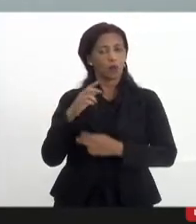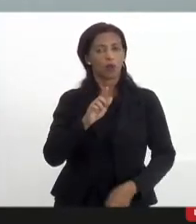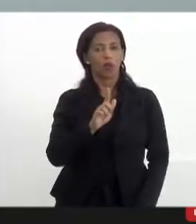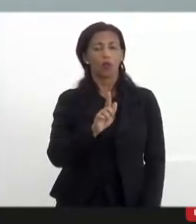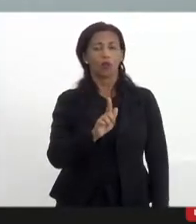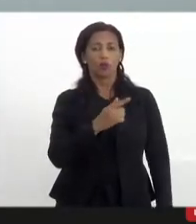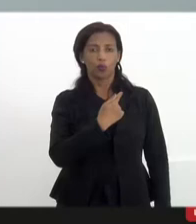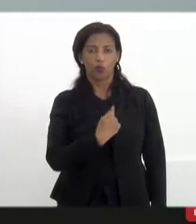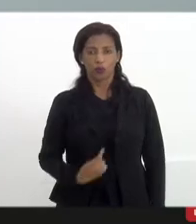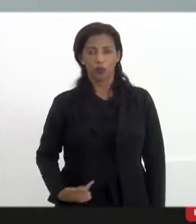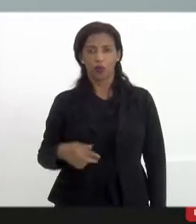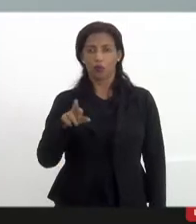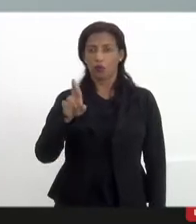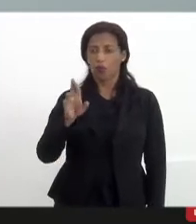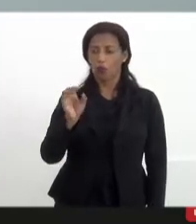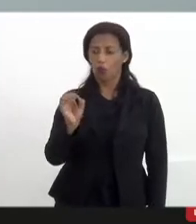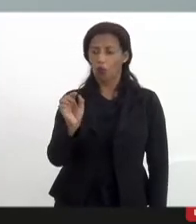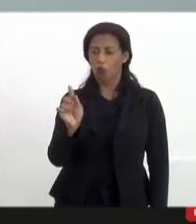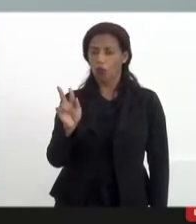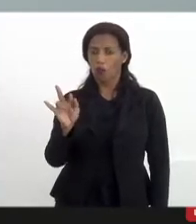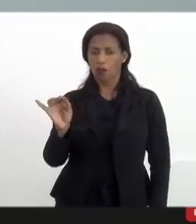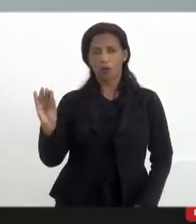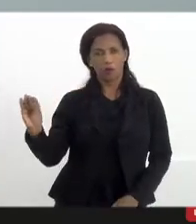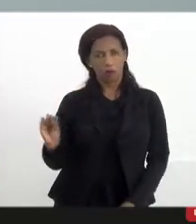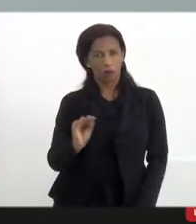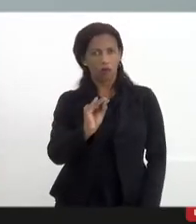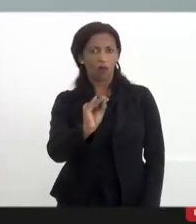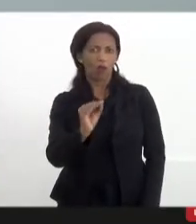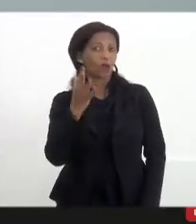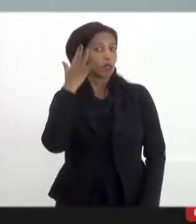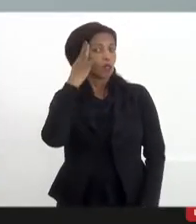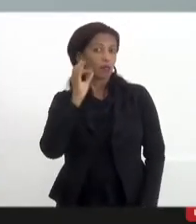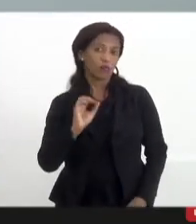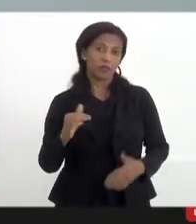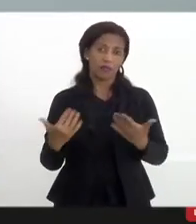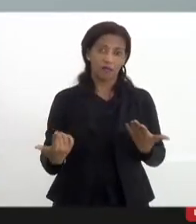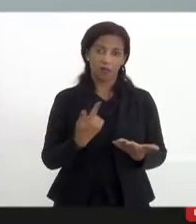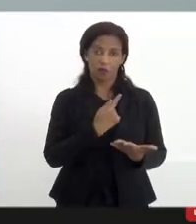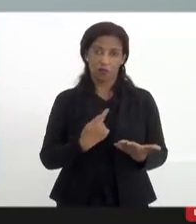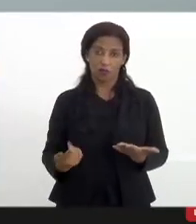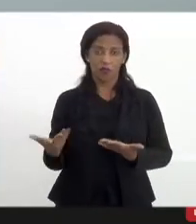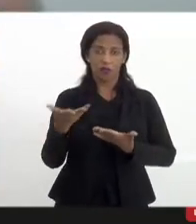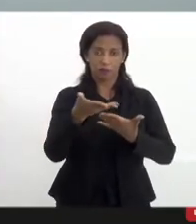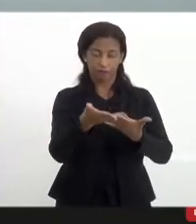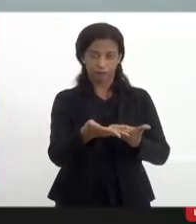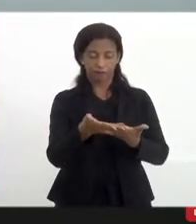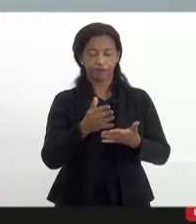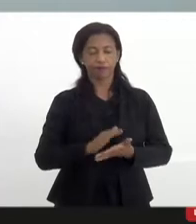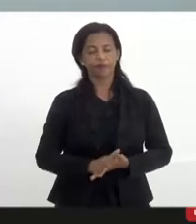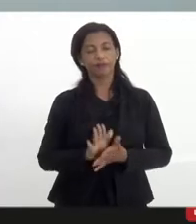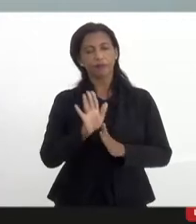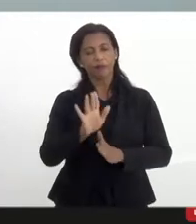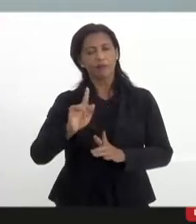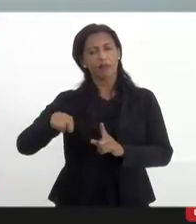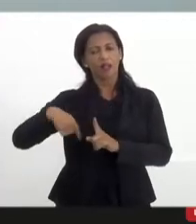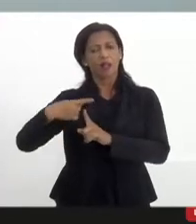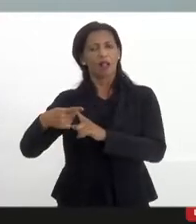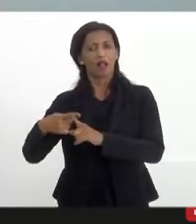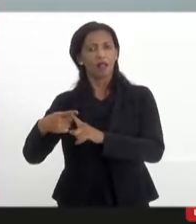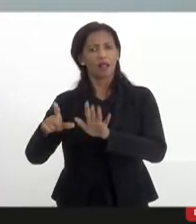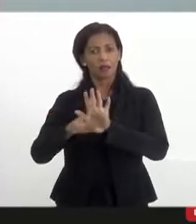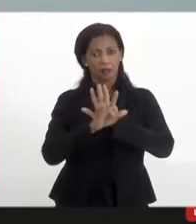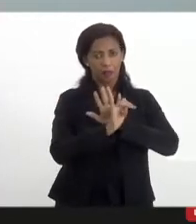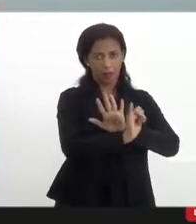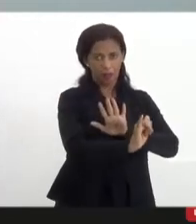link necessário à participação do governo. Não sei se teremos representação governamental aqui. Mas, além do projeto, além da lei em